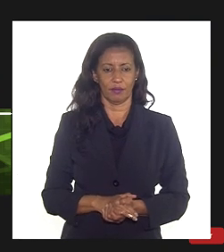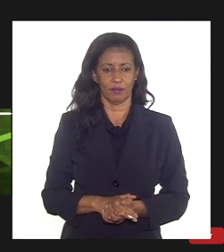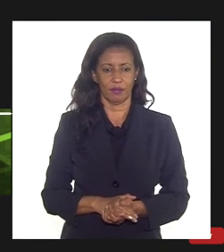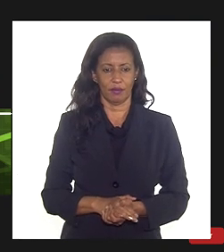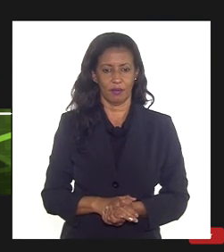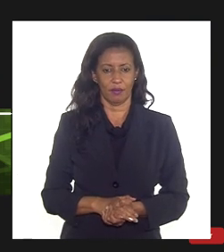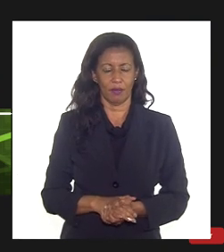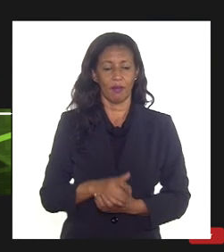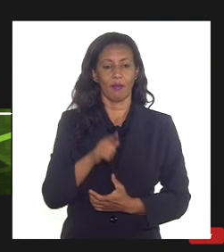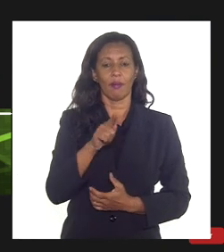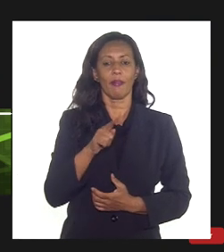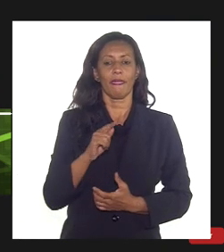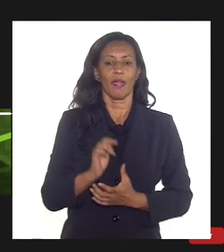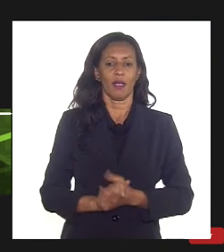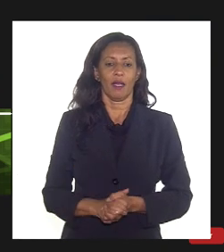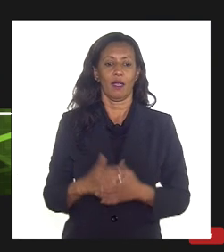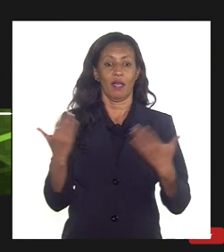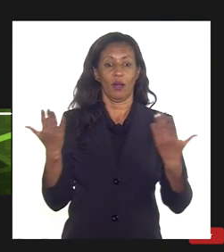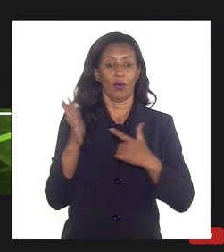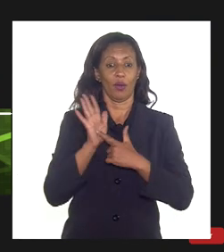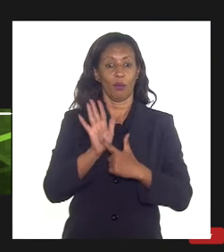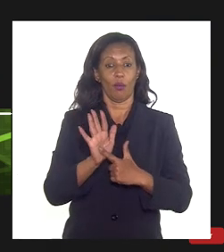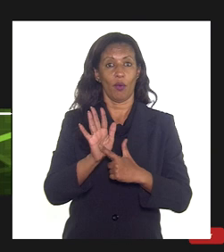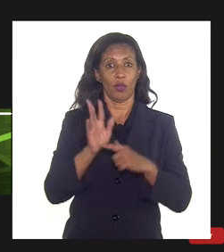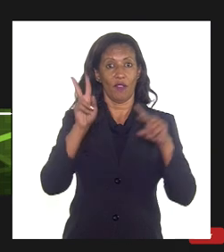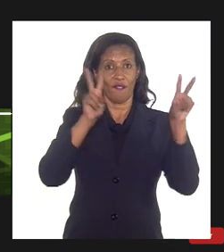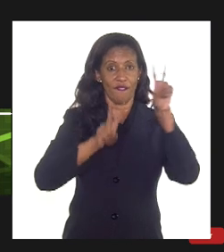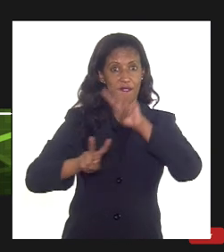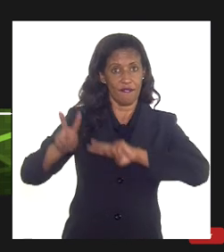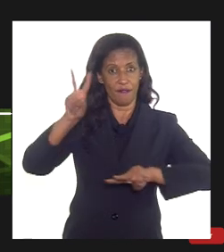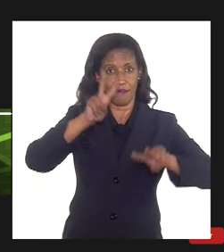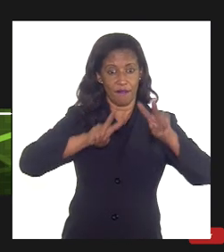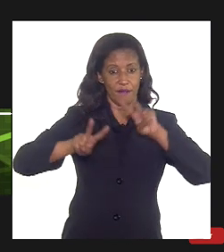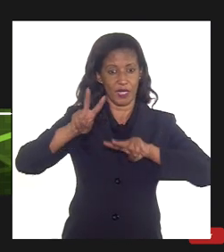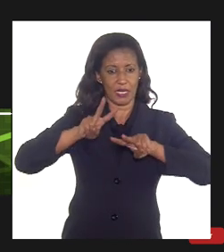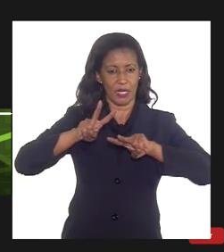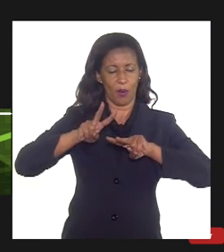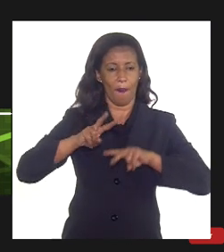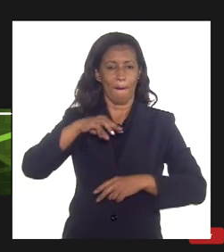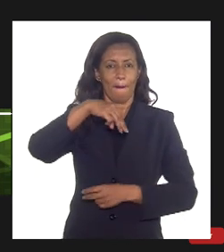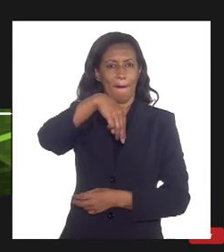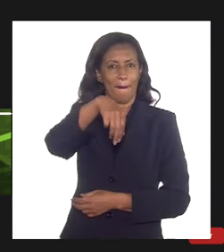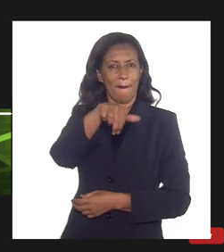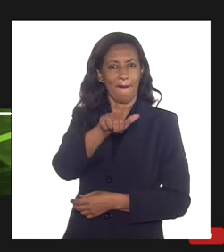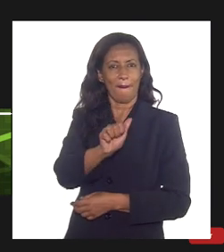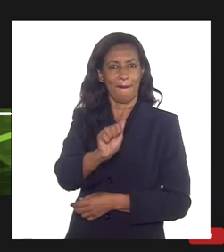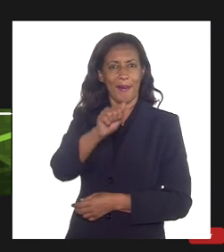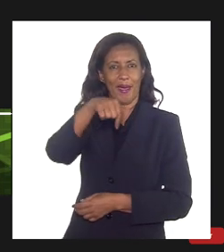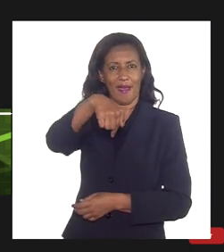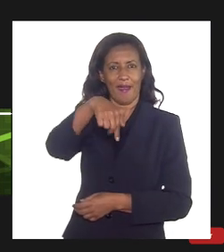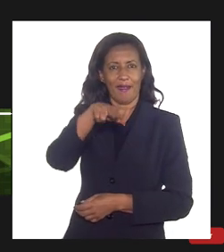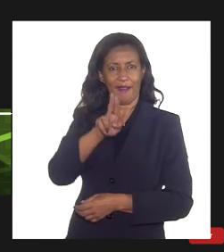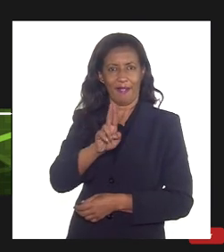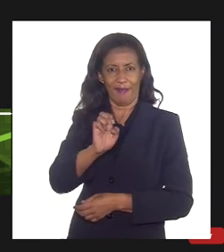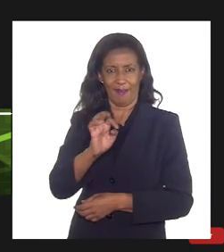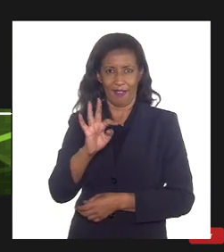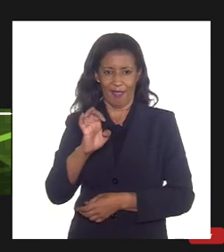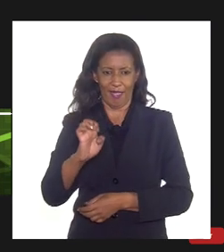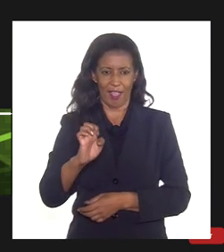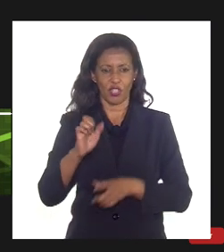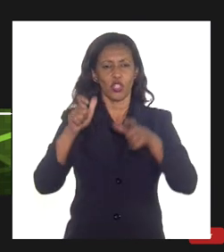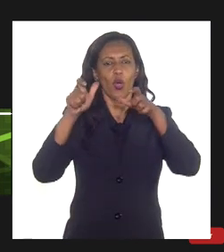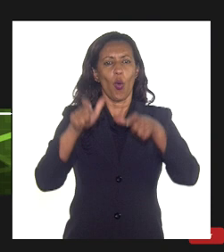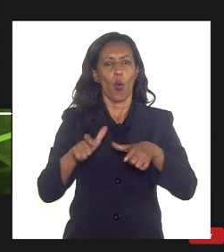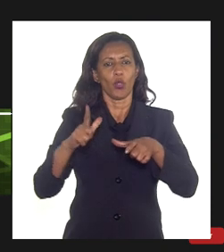Aqui eu apresento já uma visão, que é o que a gente chama de maquete eletrônica, dessa planta de processamento, onde nós vamos